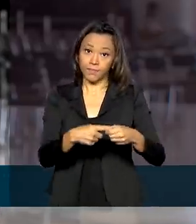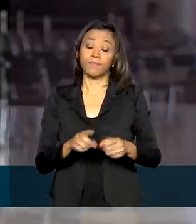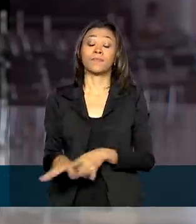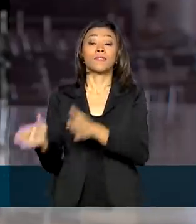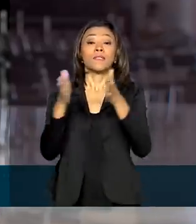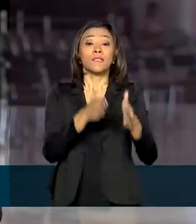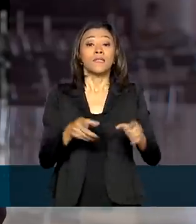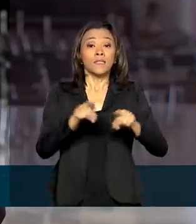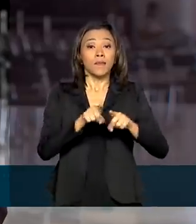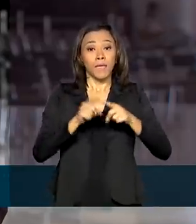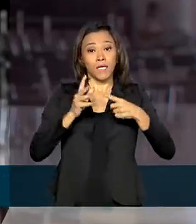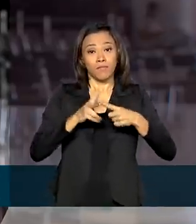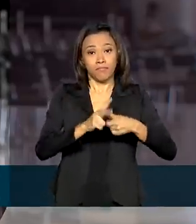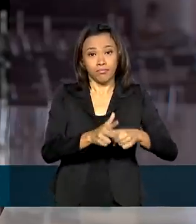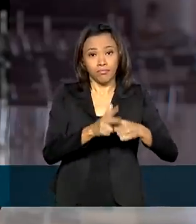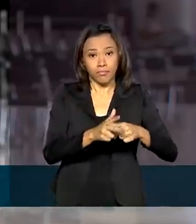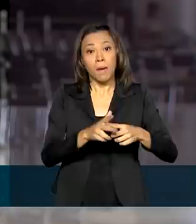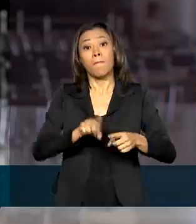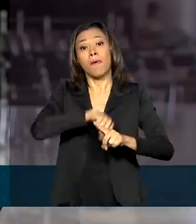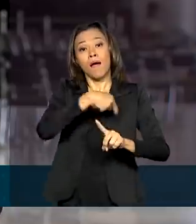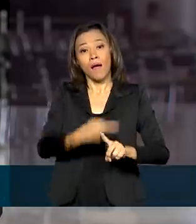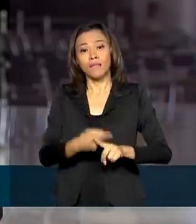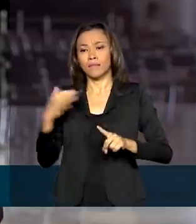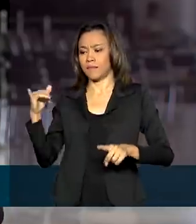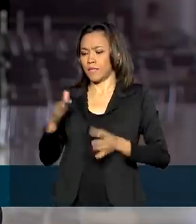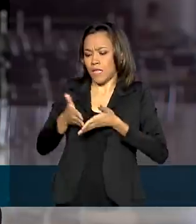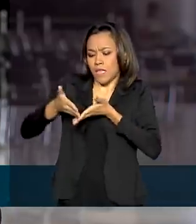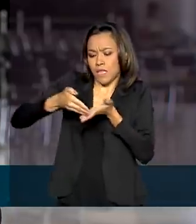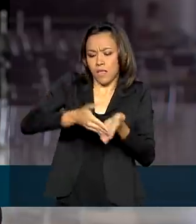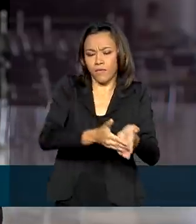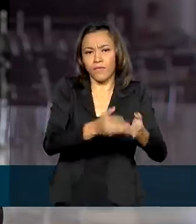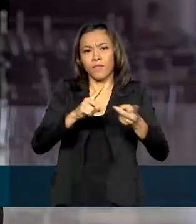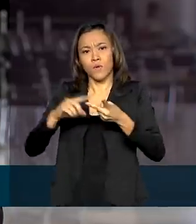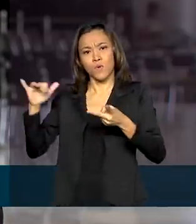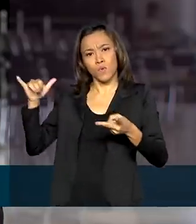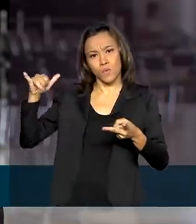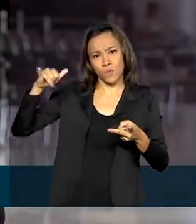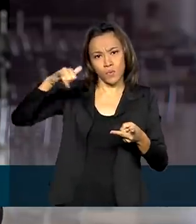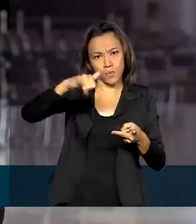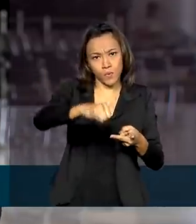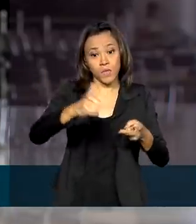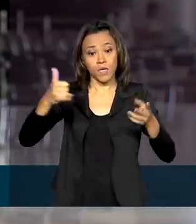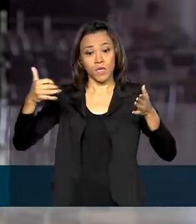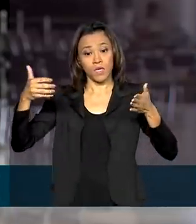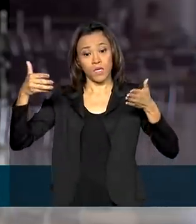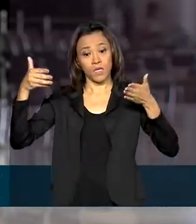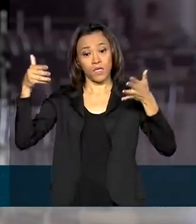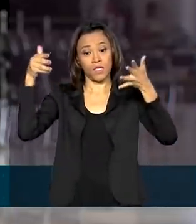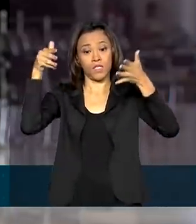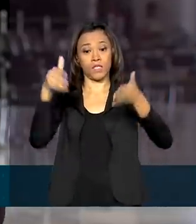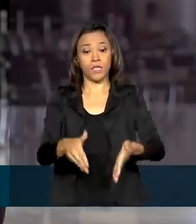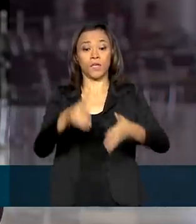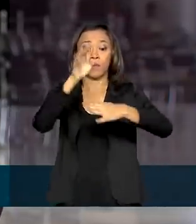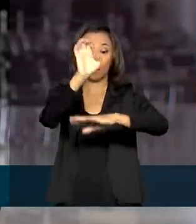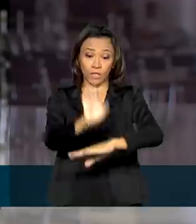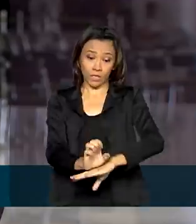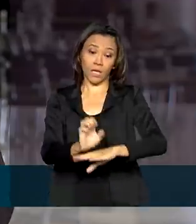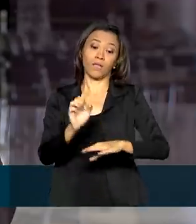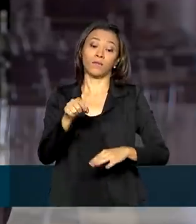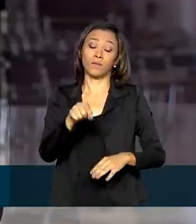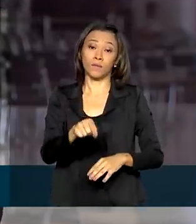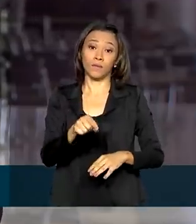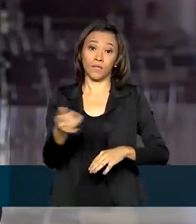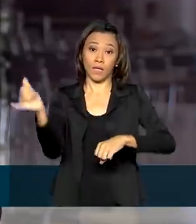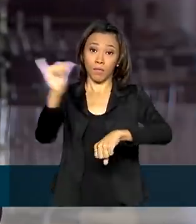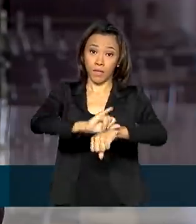geradores, navios da Marinha e aviões da Força Aérea também chegam a Macapá, trazendo combustíveis,